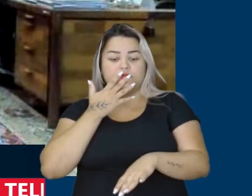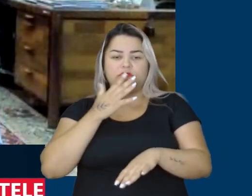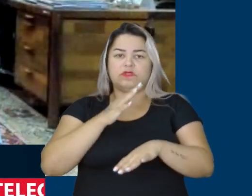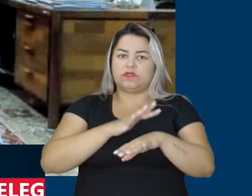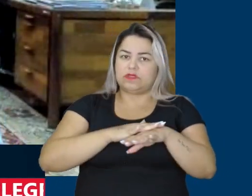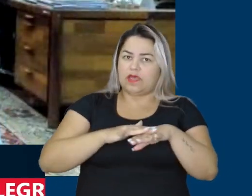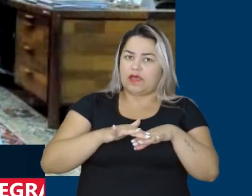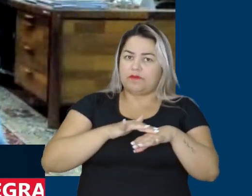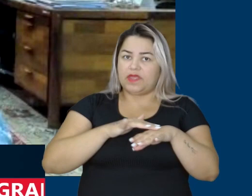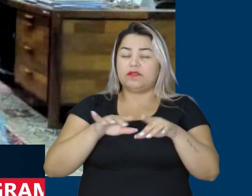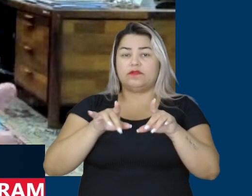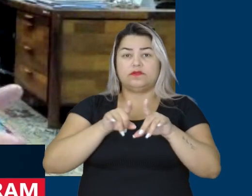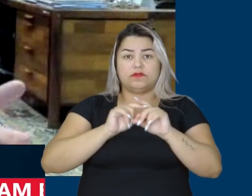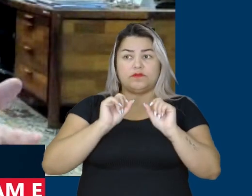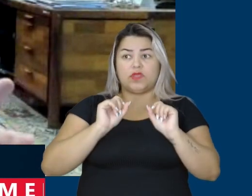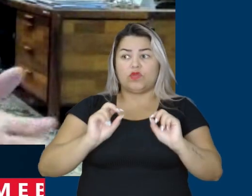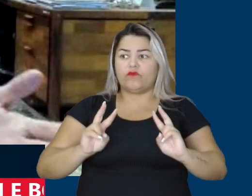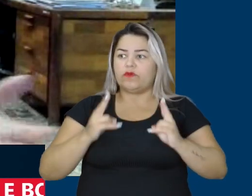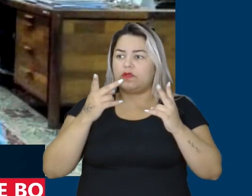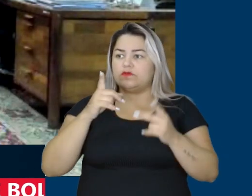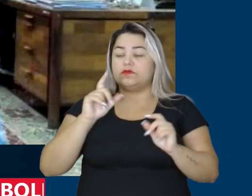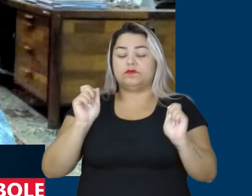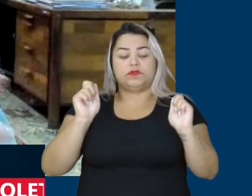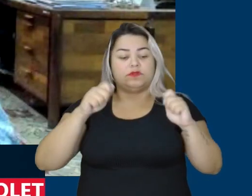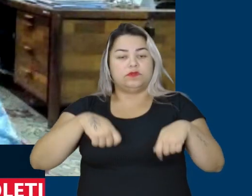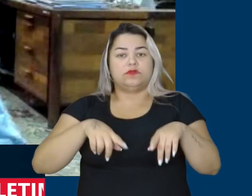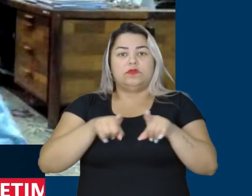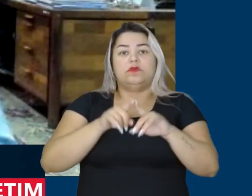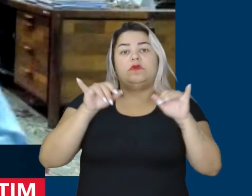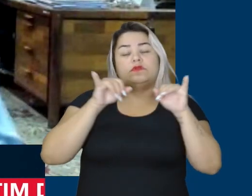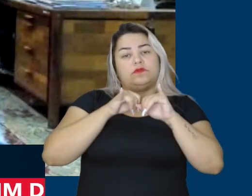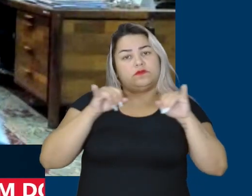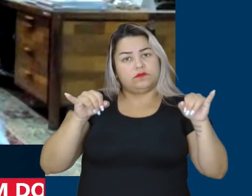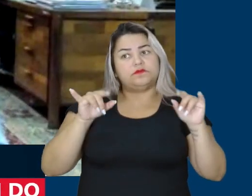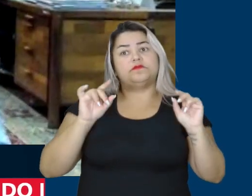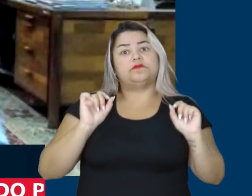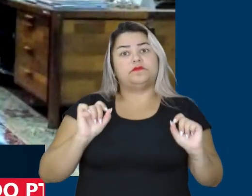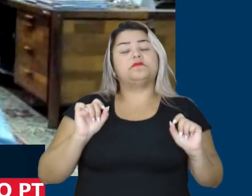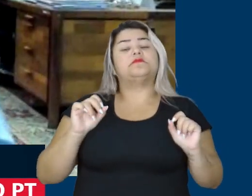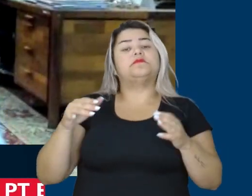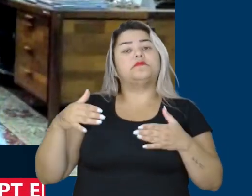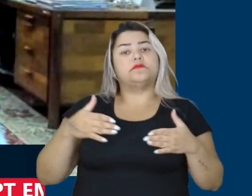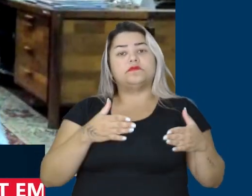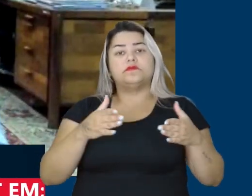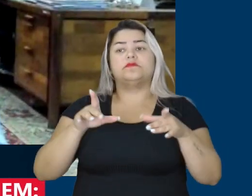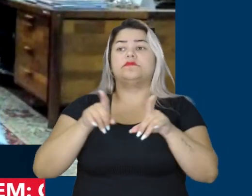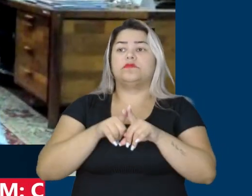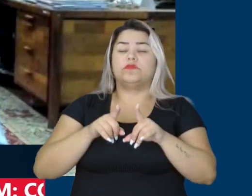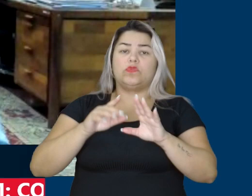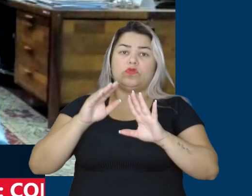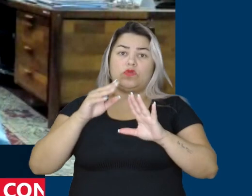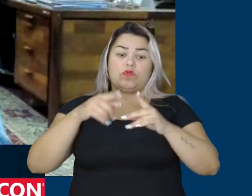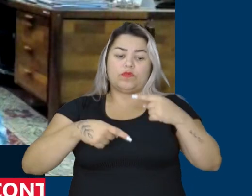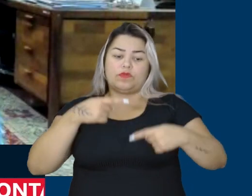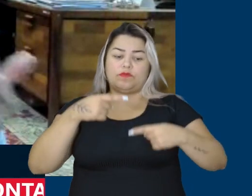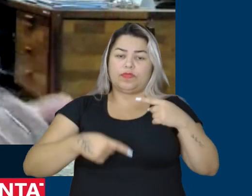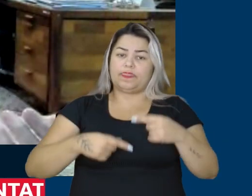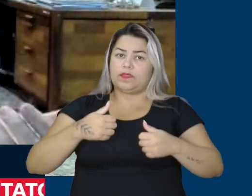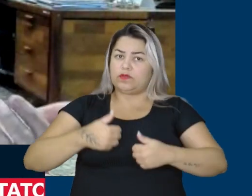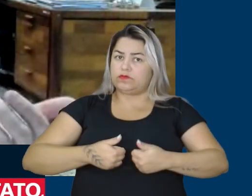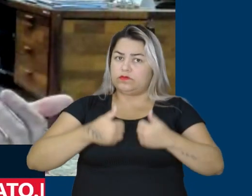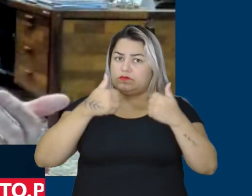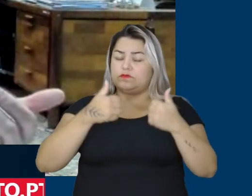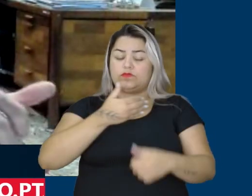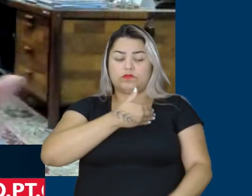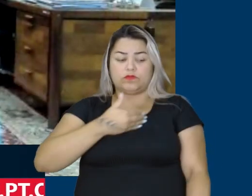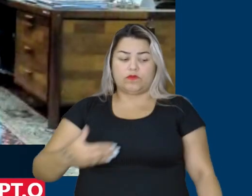conjunto de valores que nós precisamos dessas informações para traçar política pública de qualidade. Isso serve não só para o governo